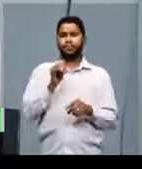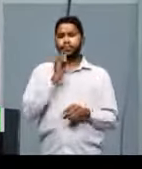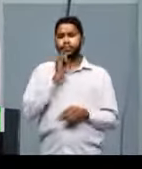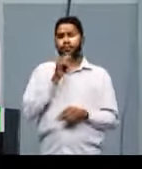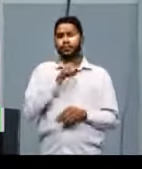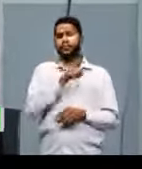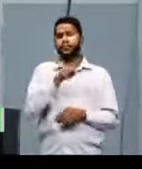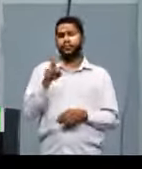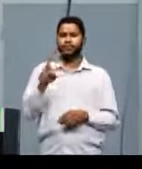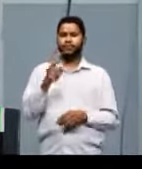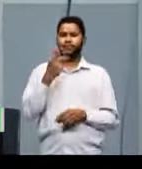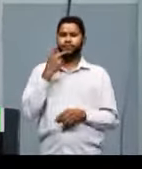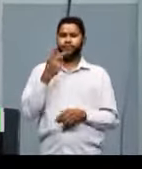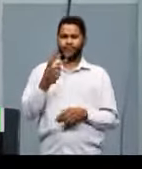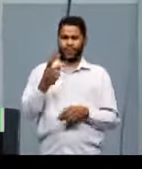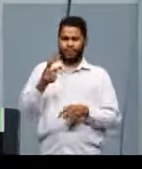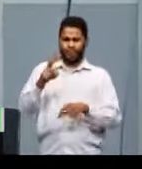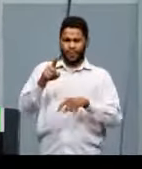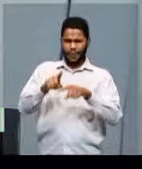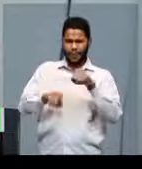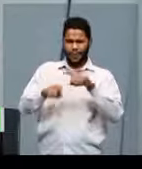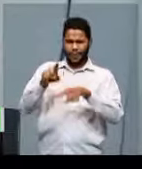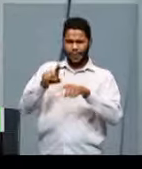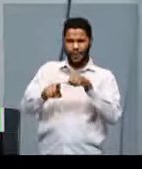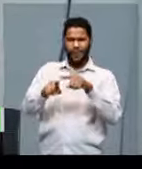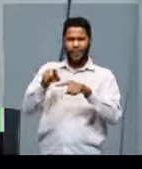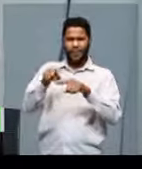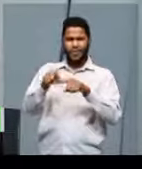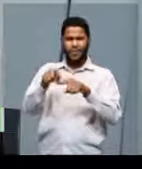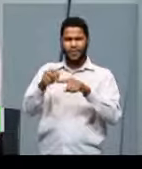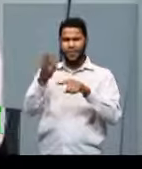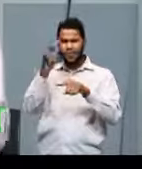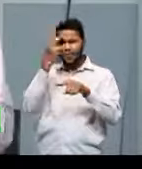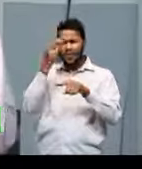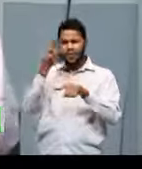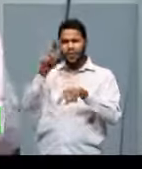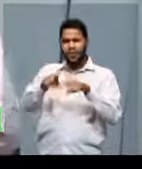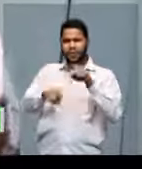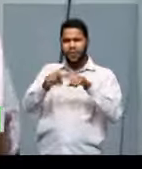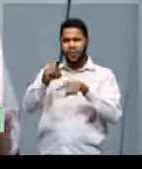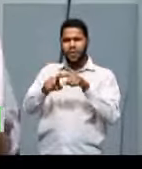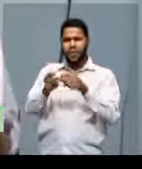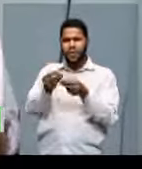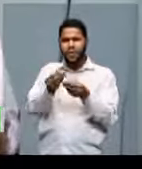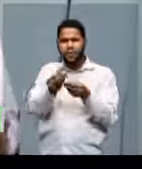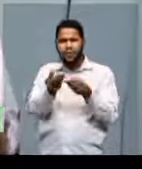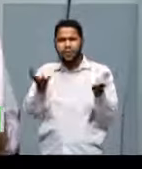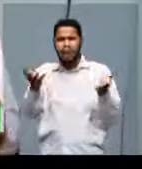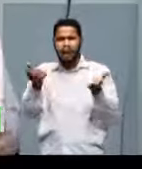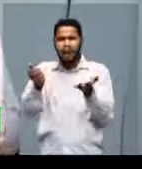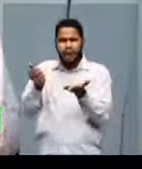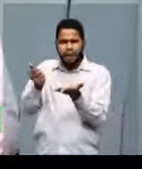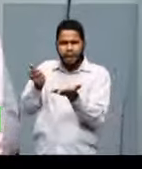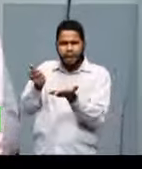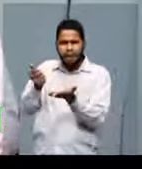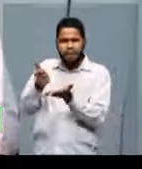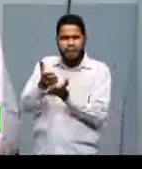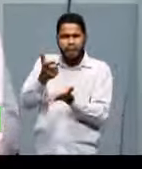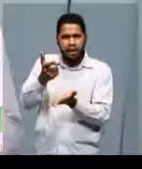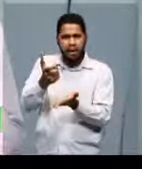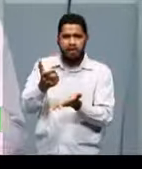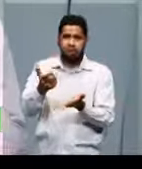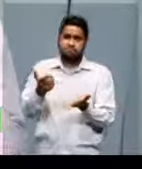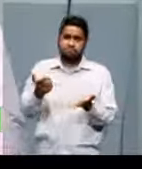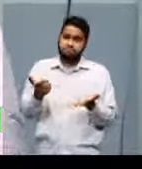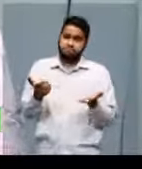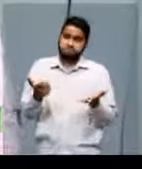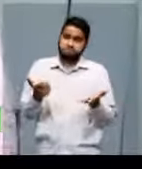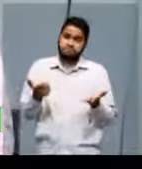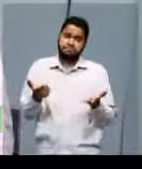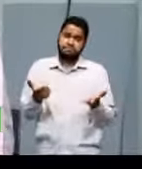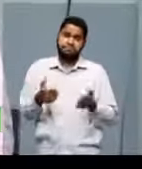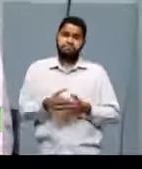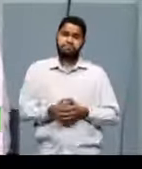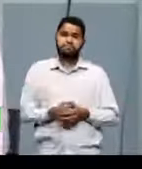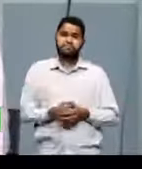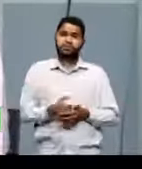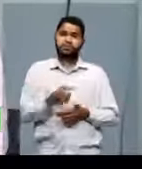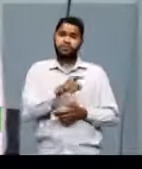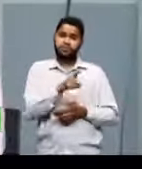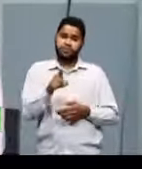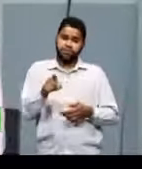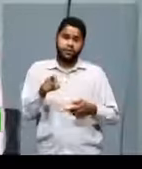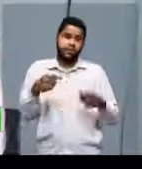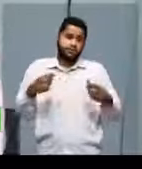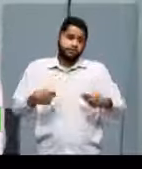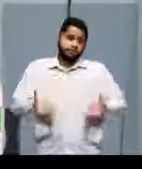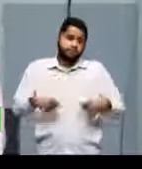está falando de produtos que podem ser disponibilizados no mercado a valor, a preço, você